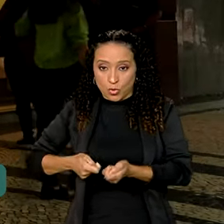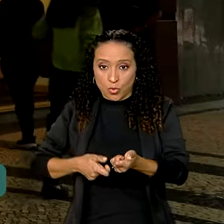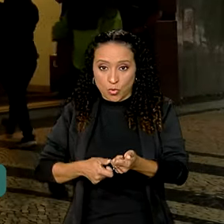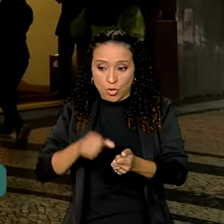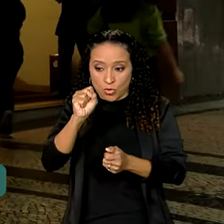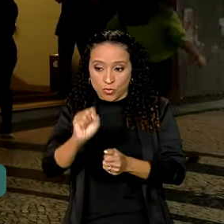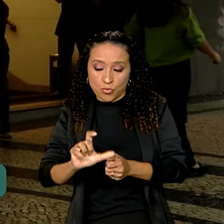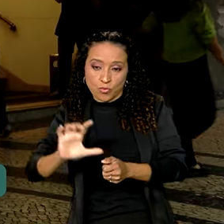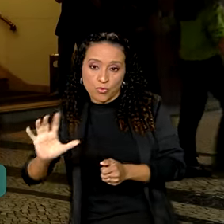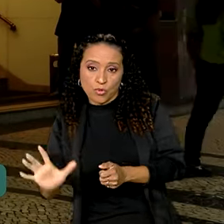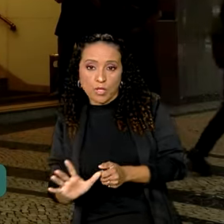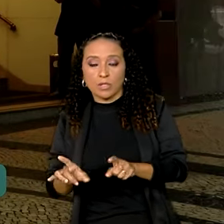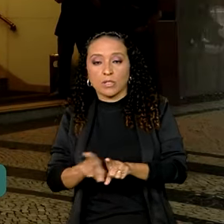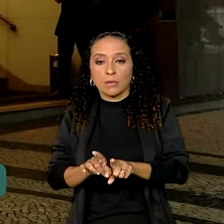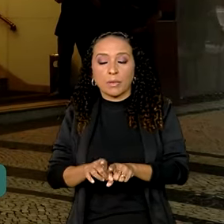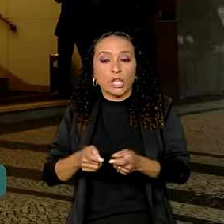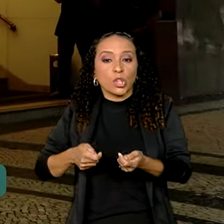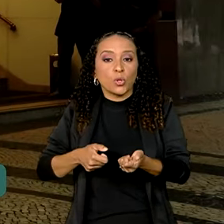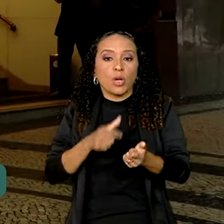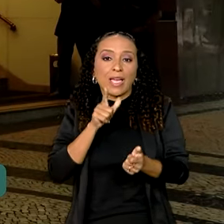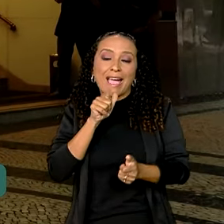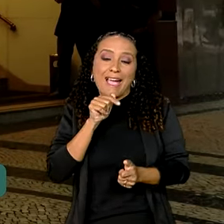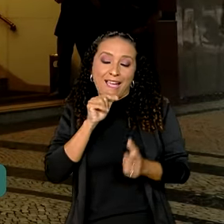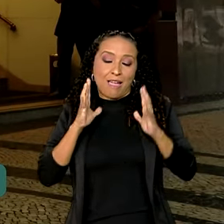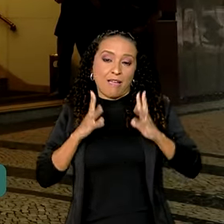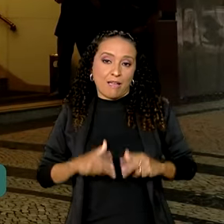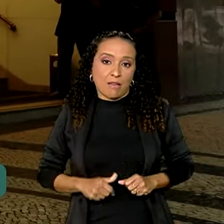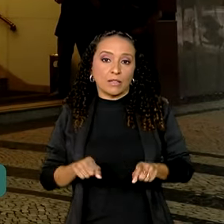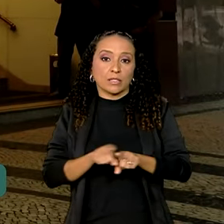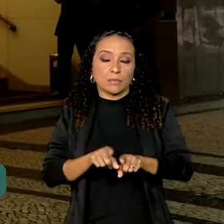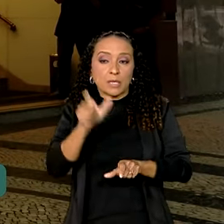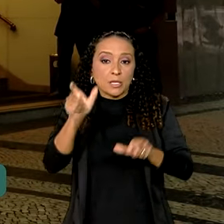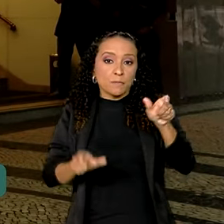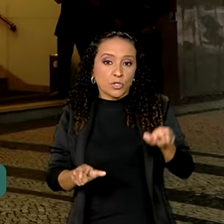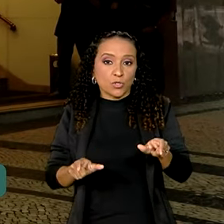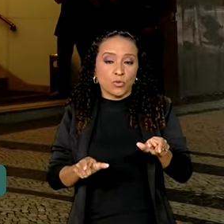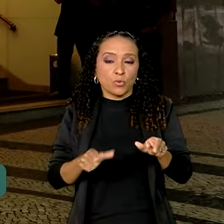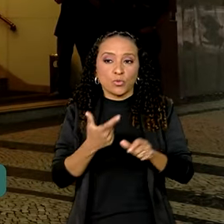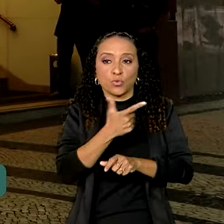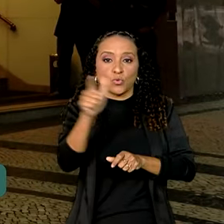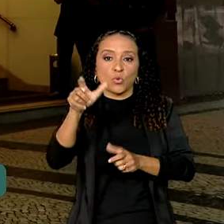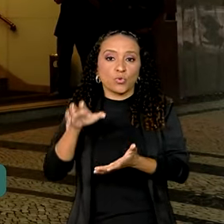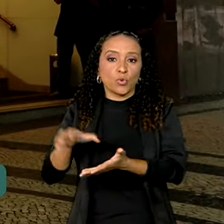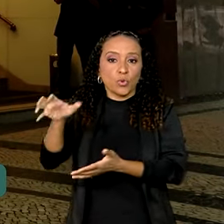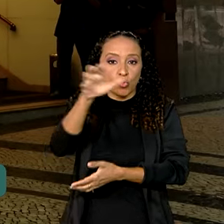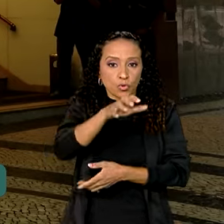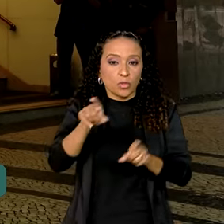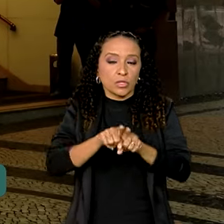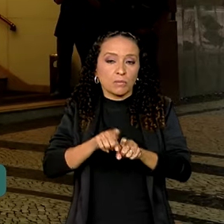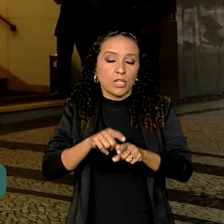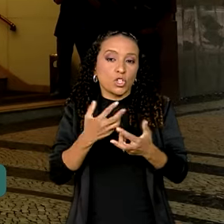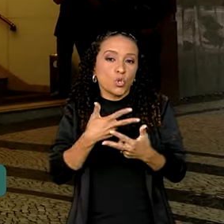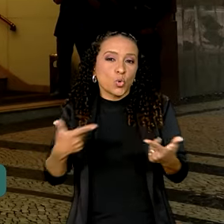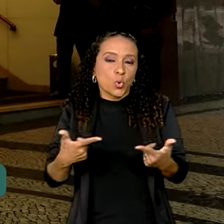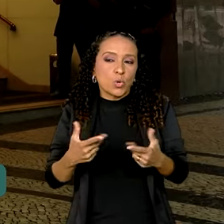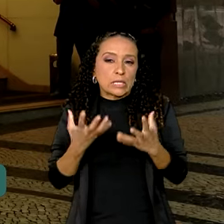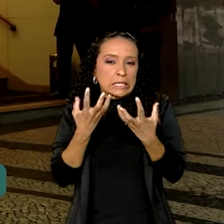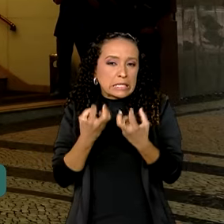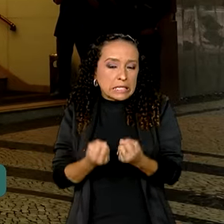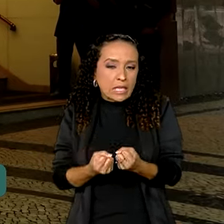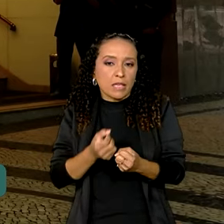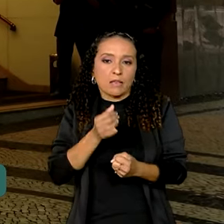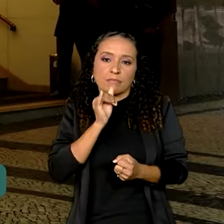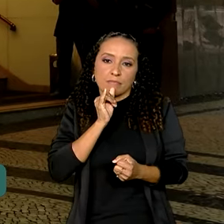Sudeste e do Sul façam doação de água potável e as pessoas das demais regiões de itens secos, como alimentos